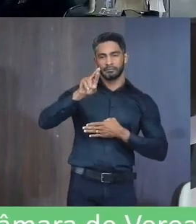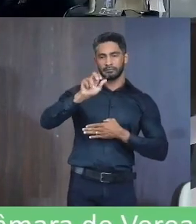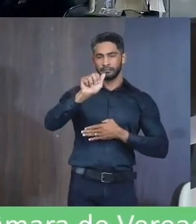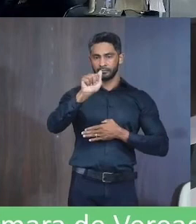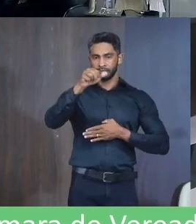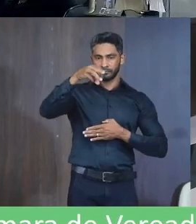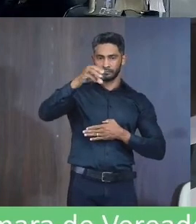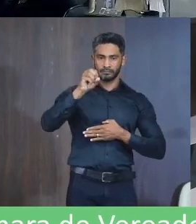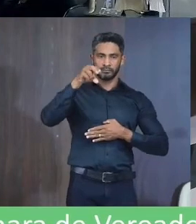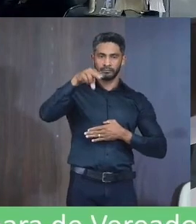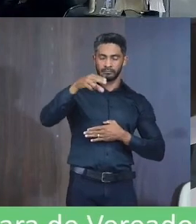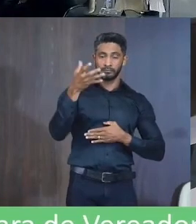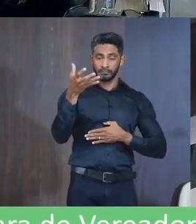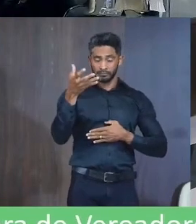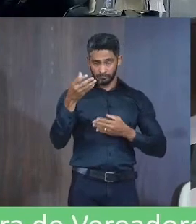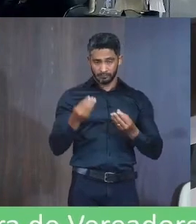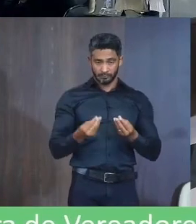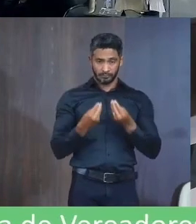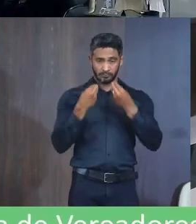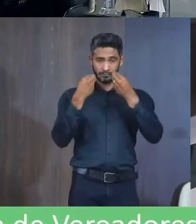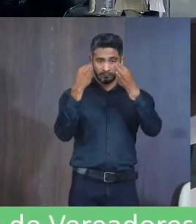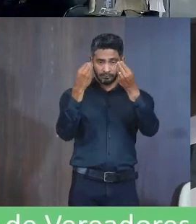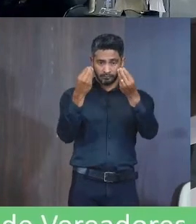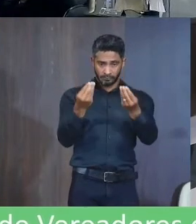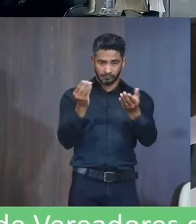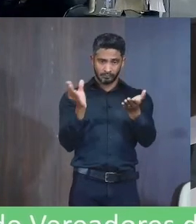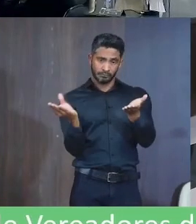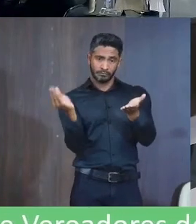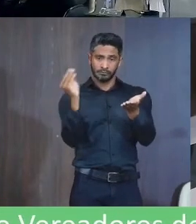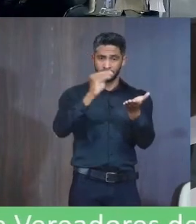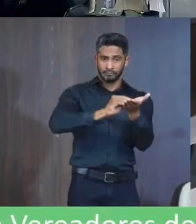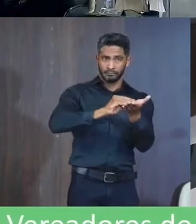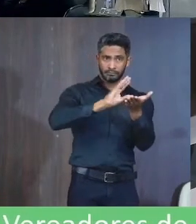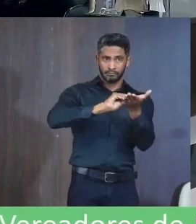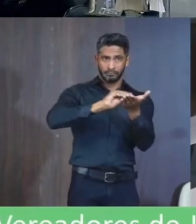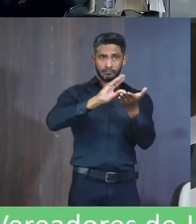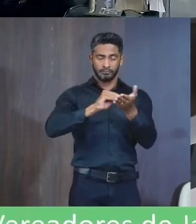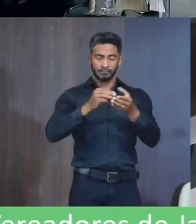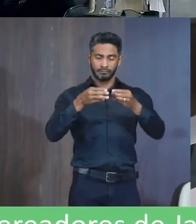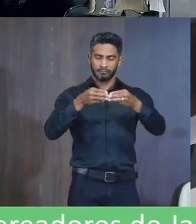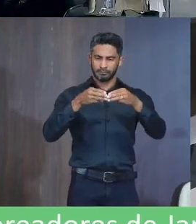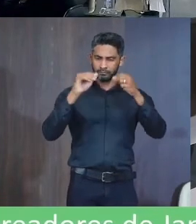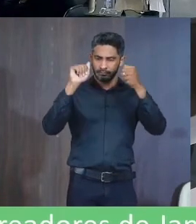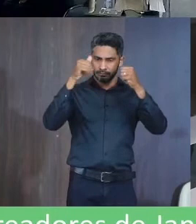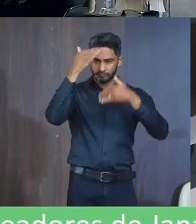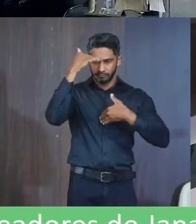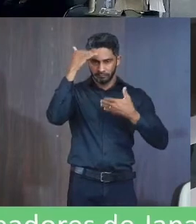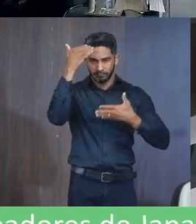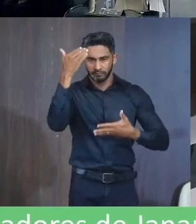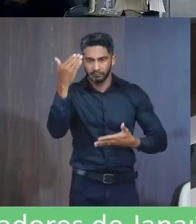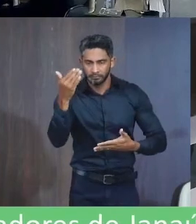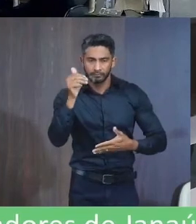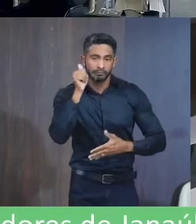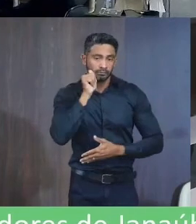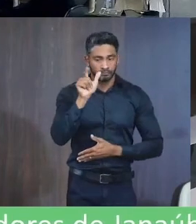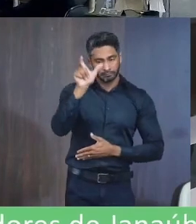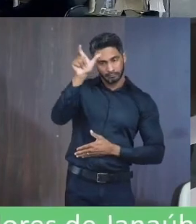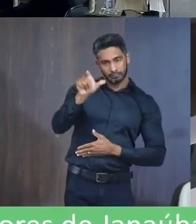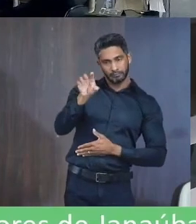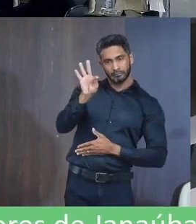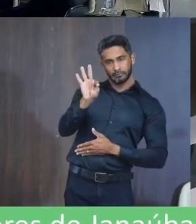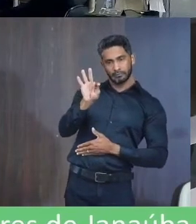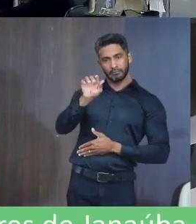Requeiro aos senhores vereadores Que seja feita Inconciata Moção de congratulação A senhora Tatiana